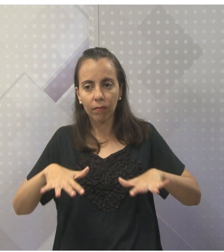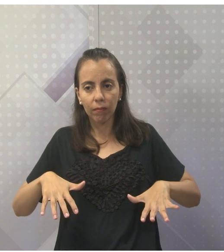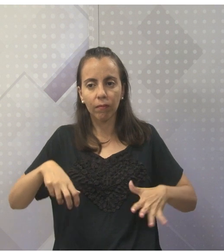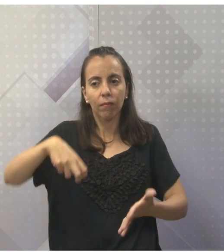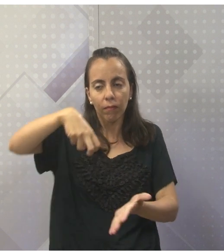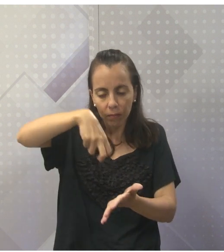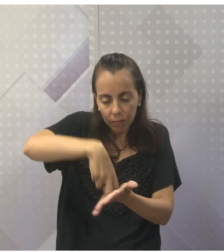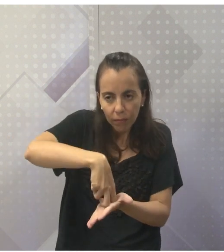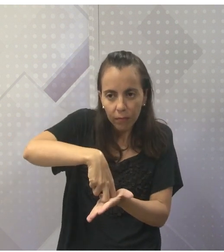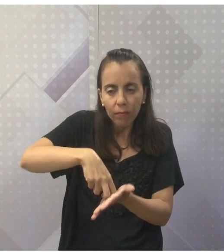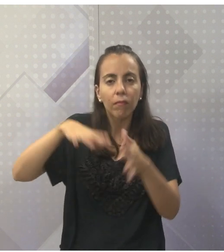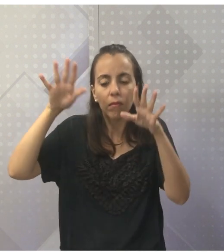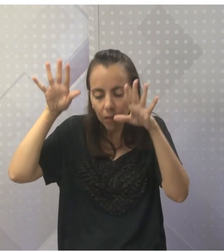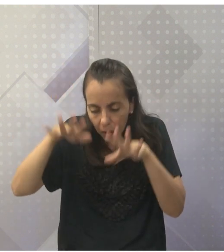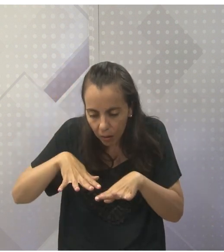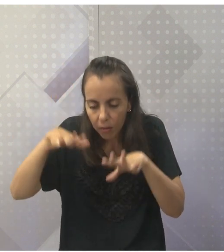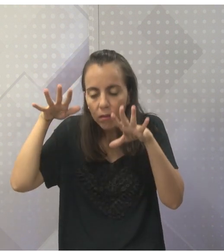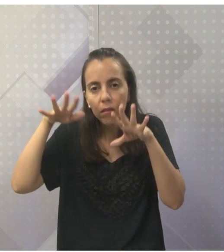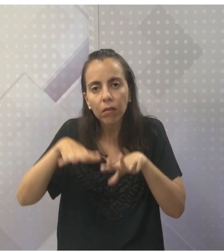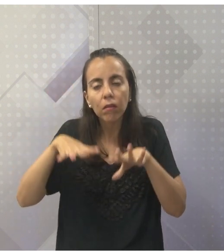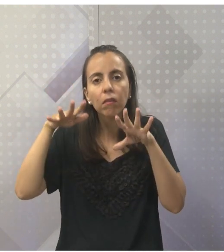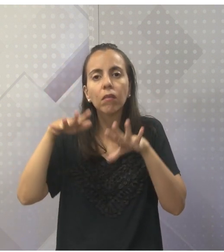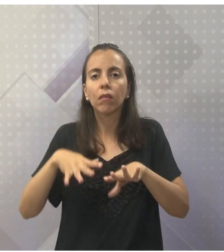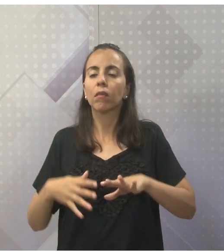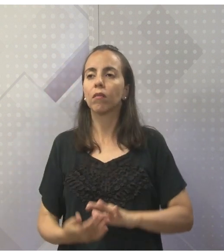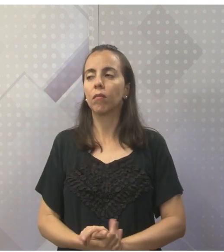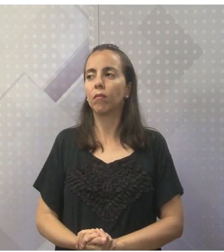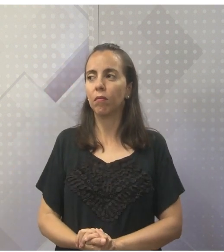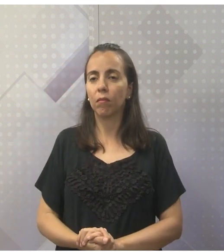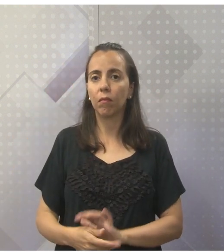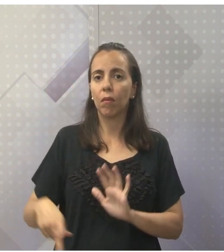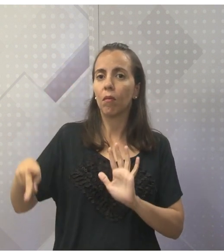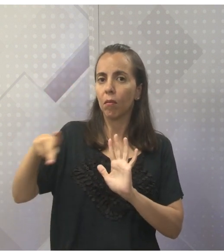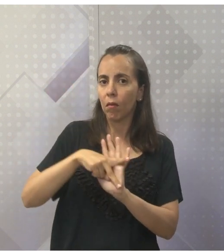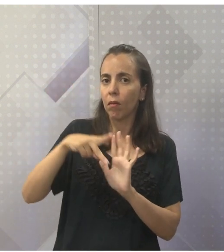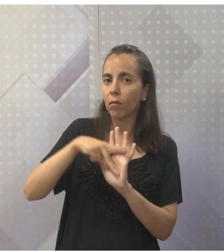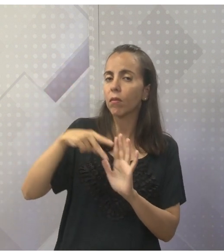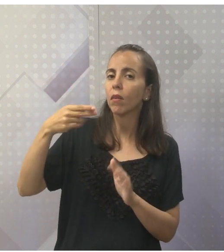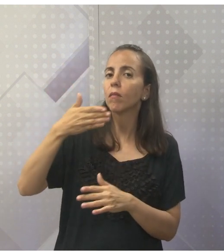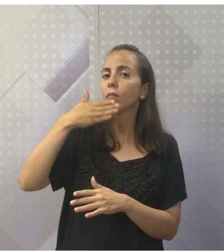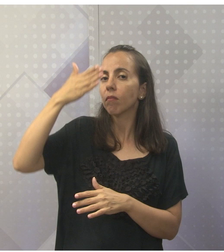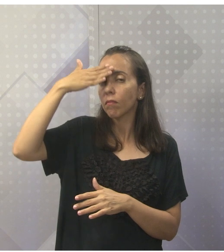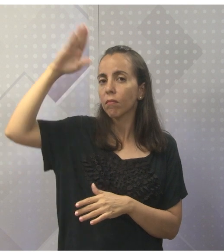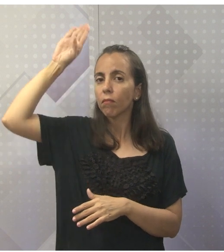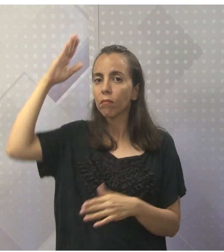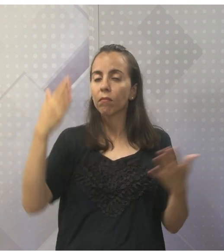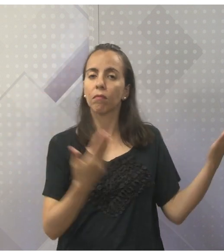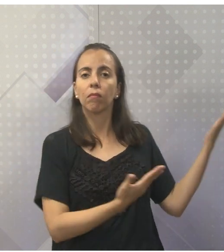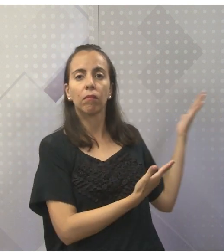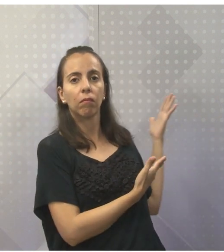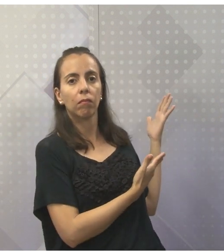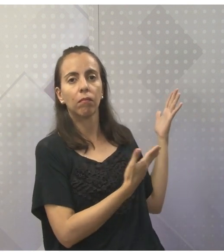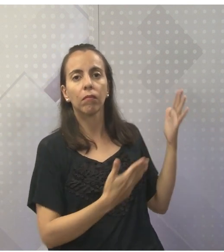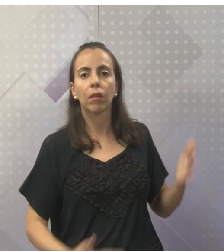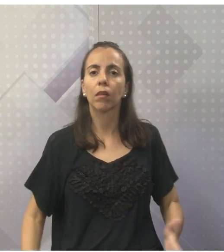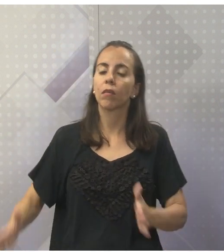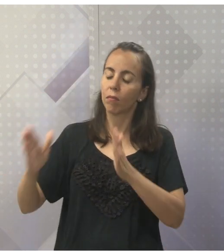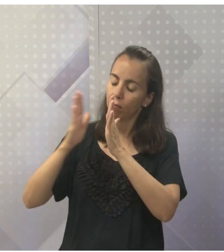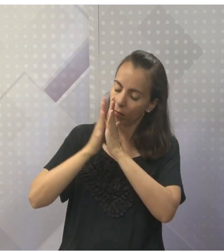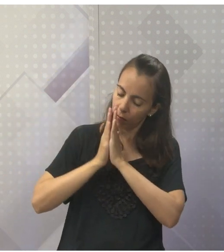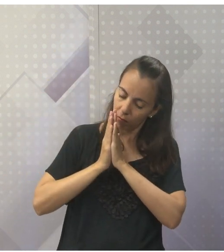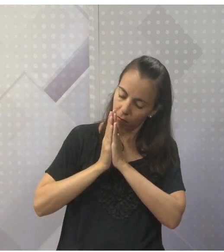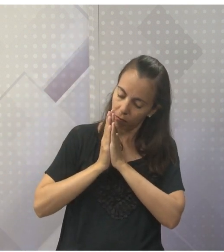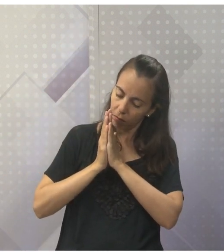os muçulmanos, né? Eles aqui, eles estão em meditação, em